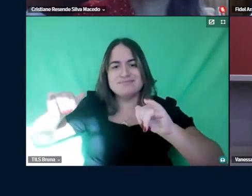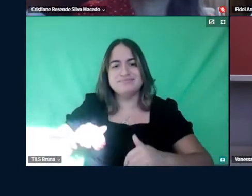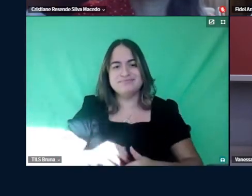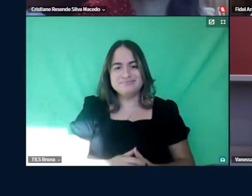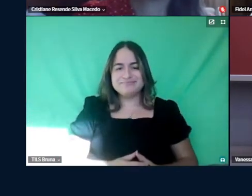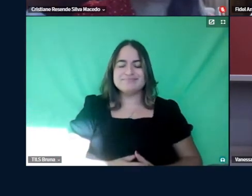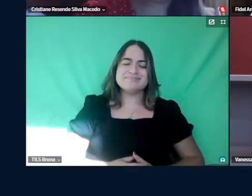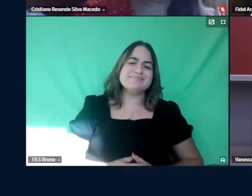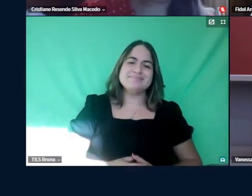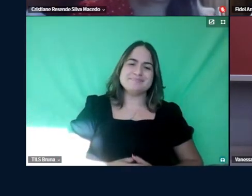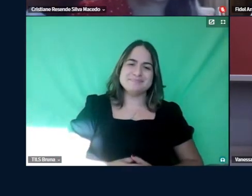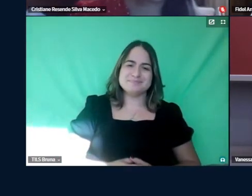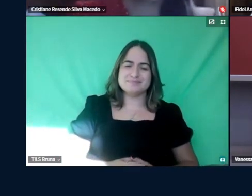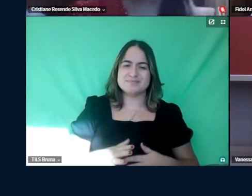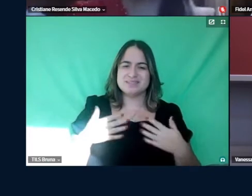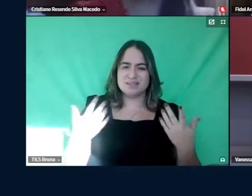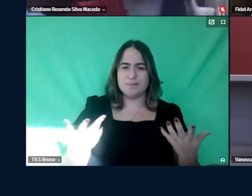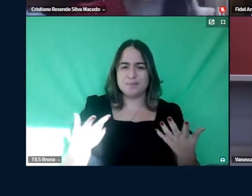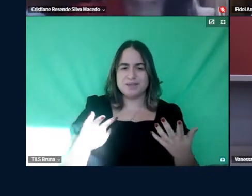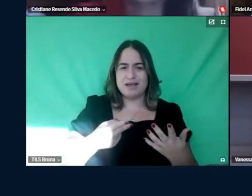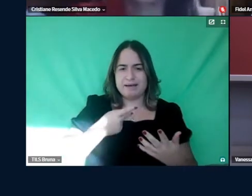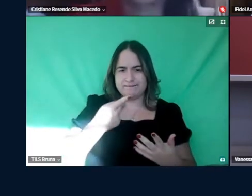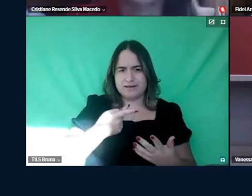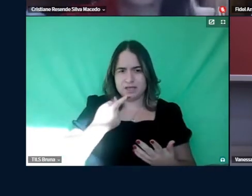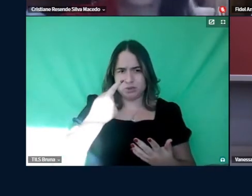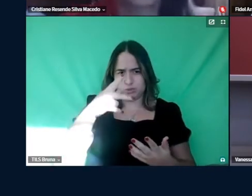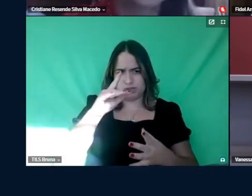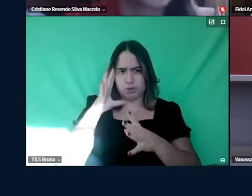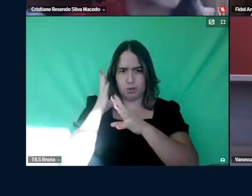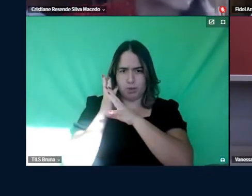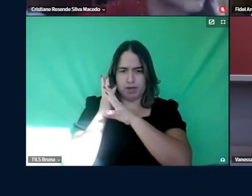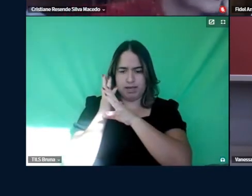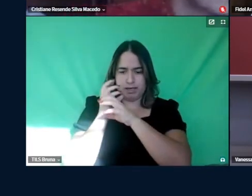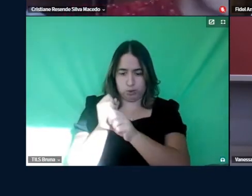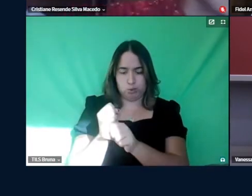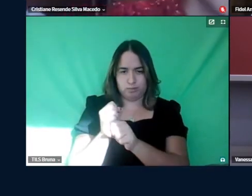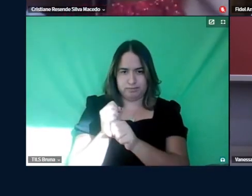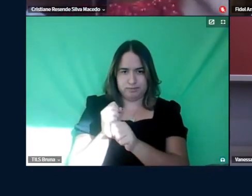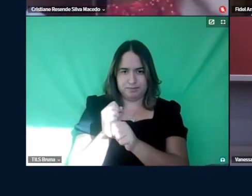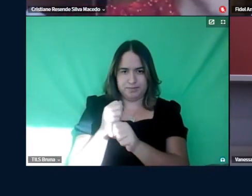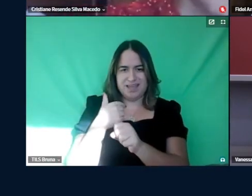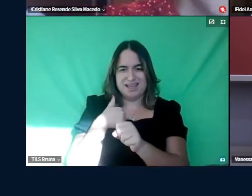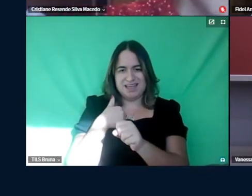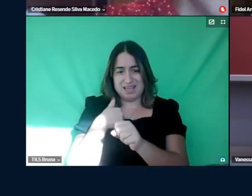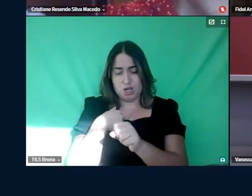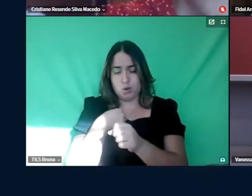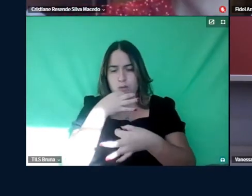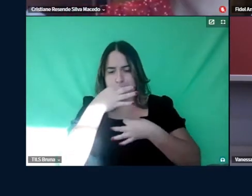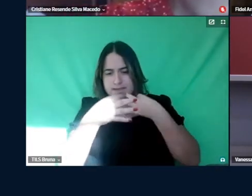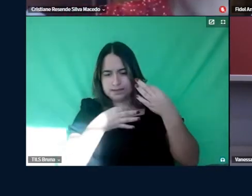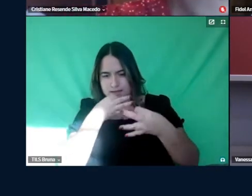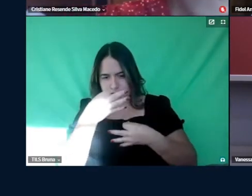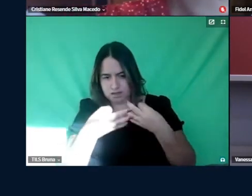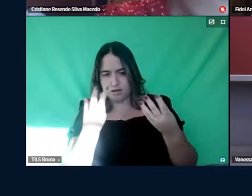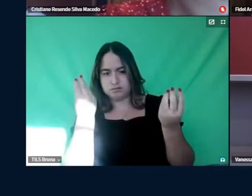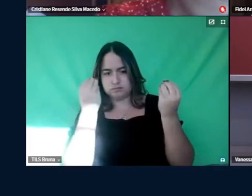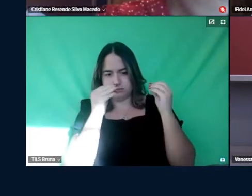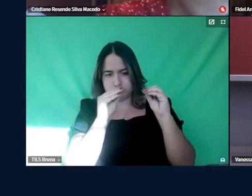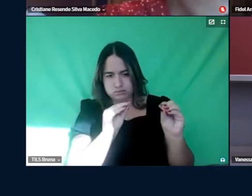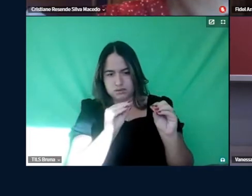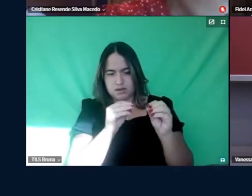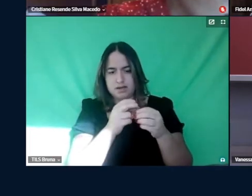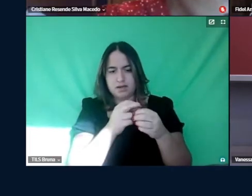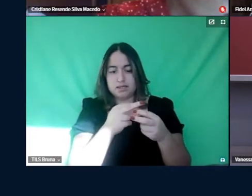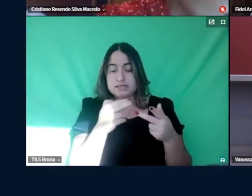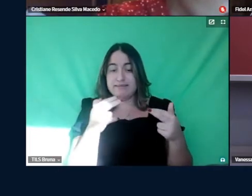Bom, falando então agora do seu resumo, Cris, eu fiz lá algumas sugestões, você vai ver que eu fiz várias, eu